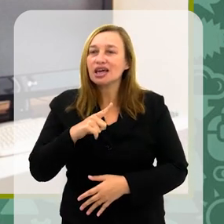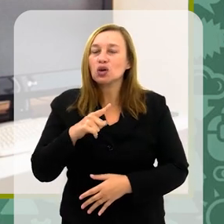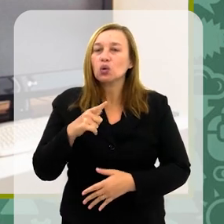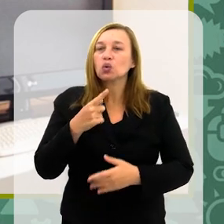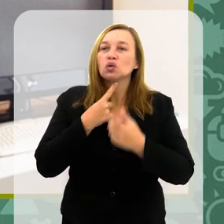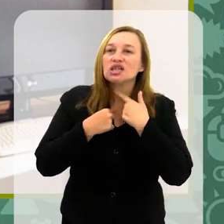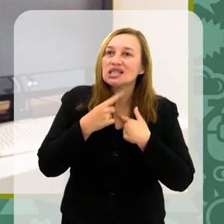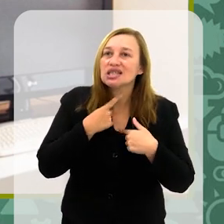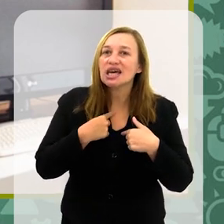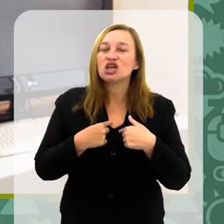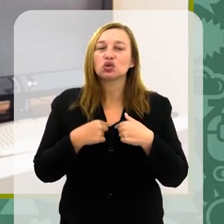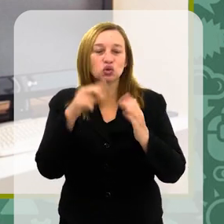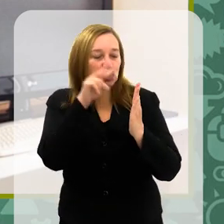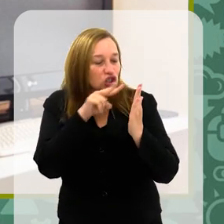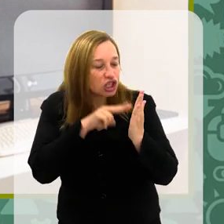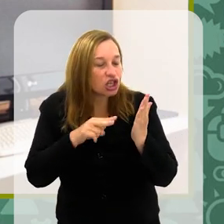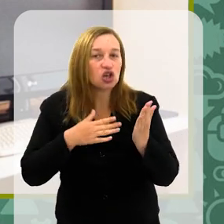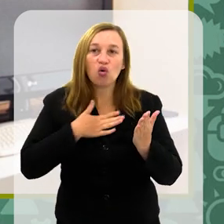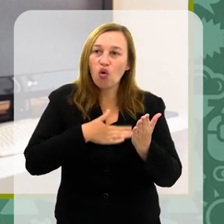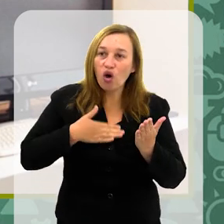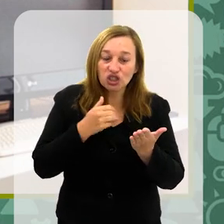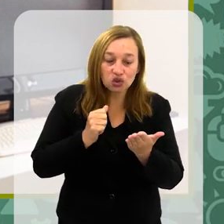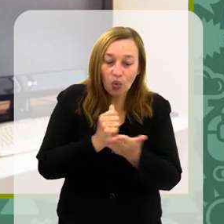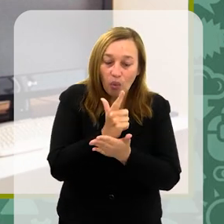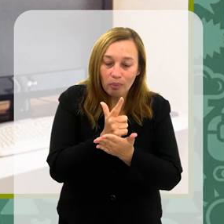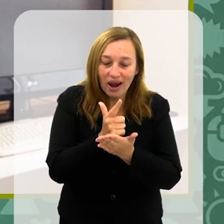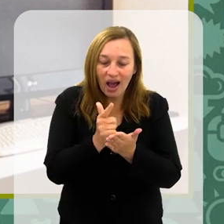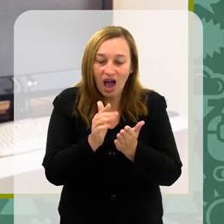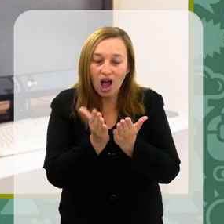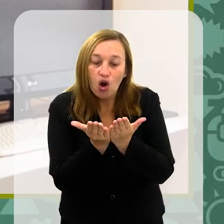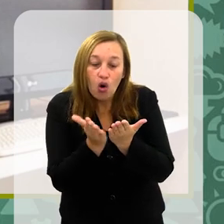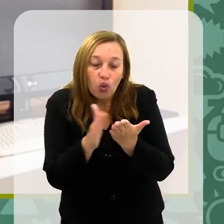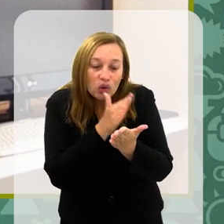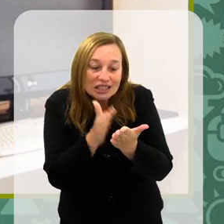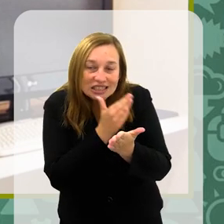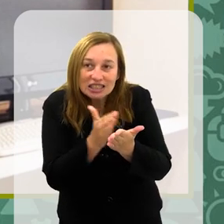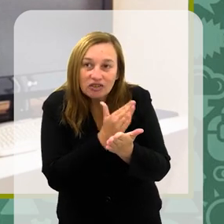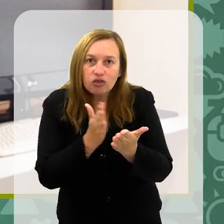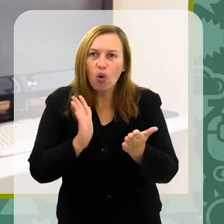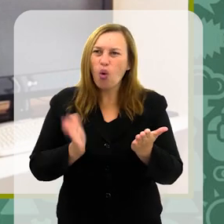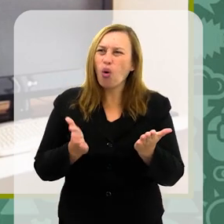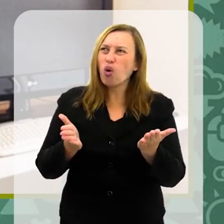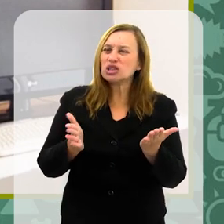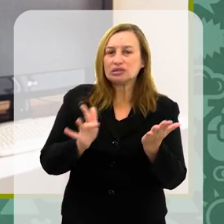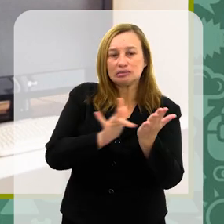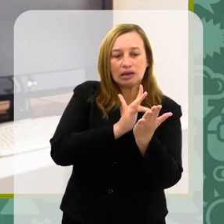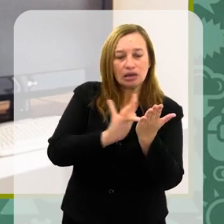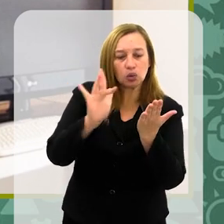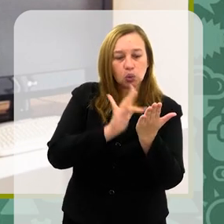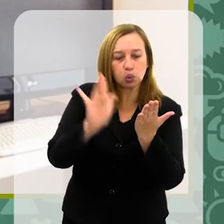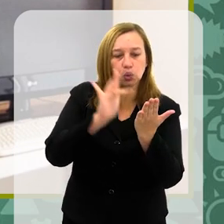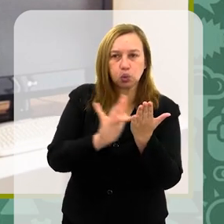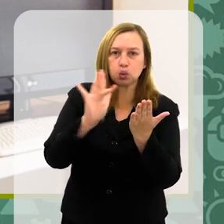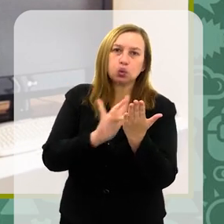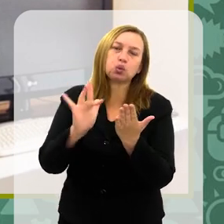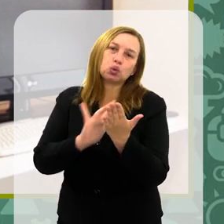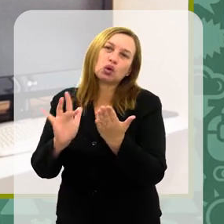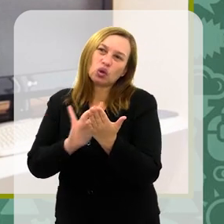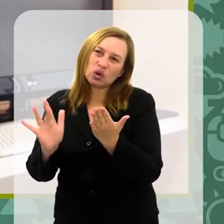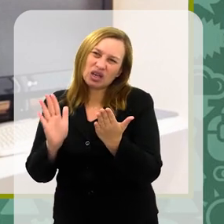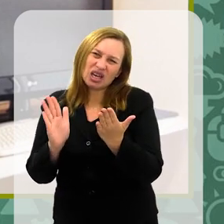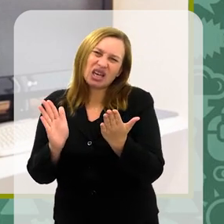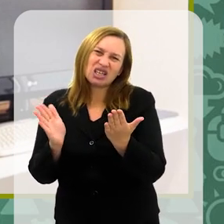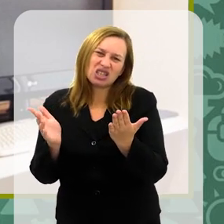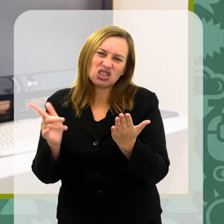gosto pela leitura, que gosta de ter o livro, hoje em dia a gente já tem o Kindle, por exemplo, né? A forma e o acesso a